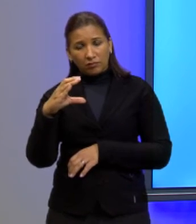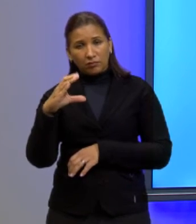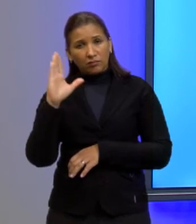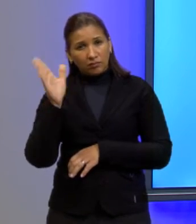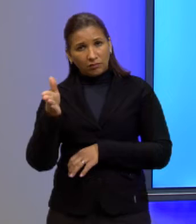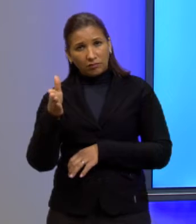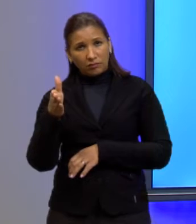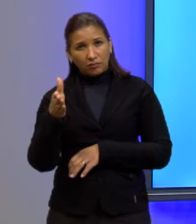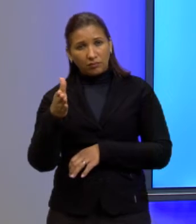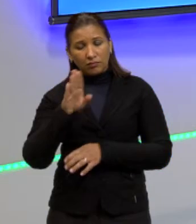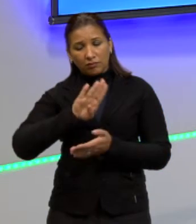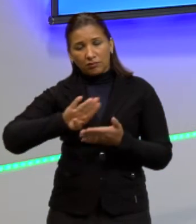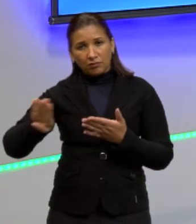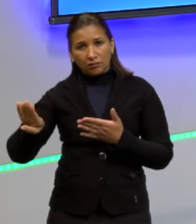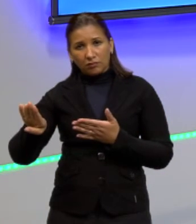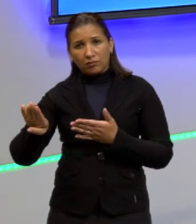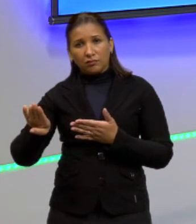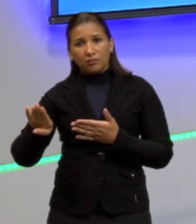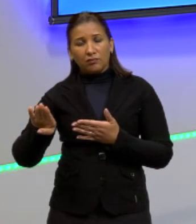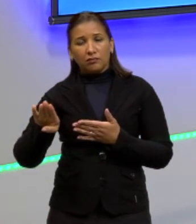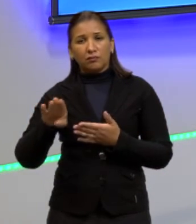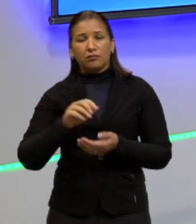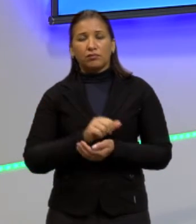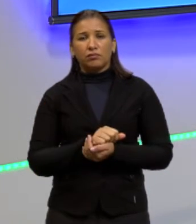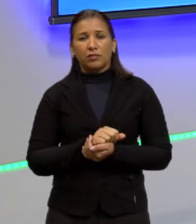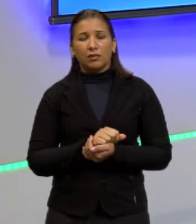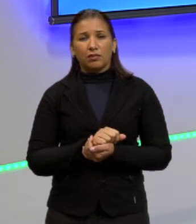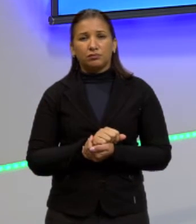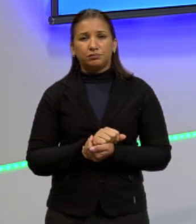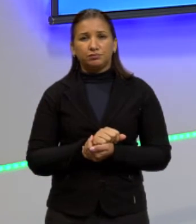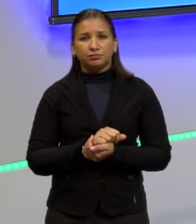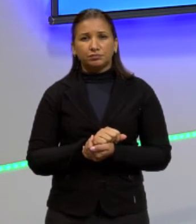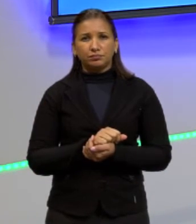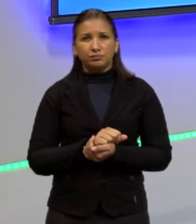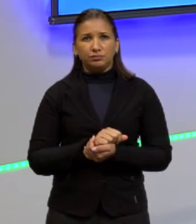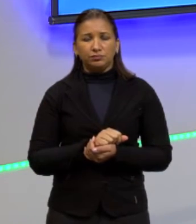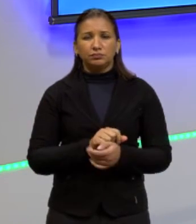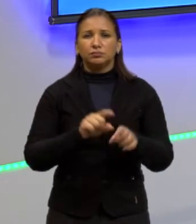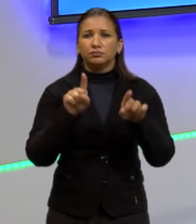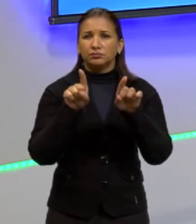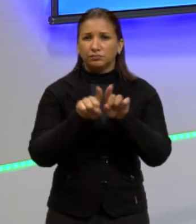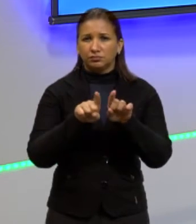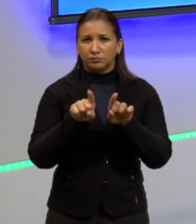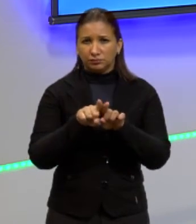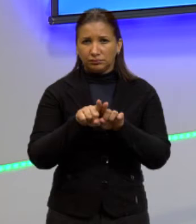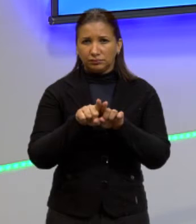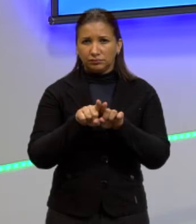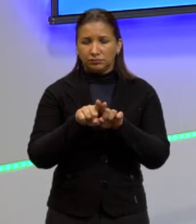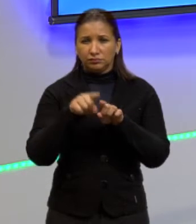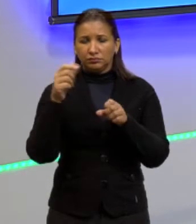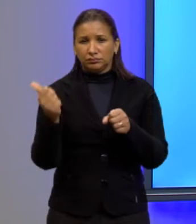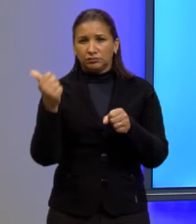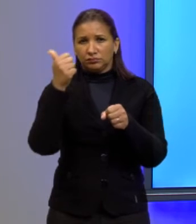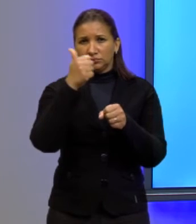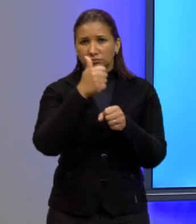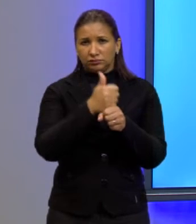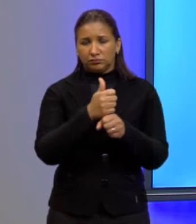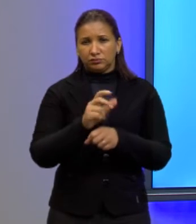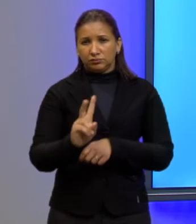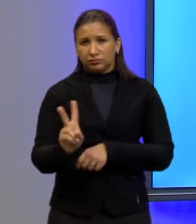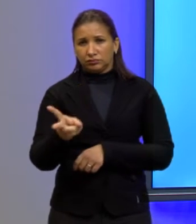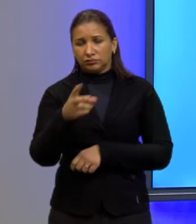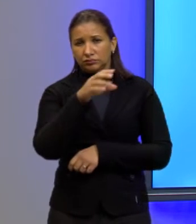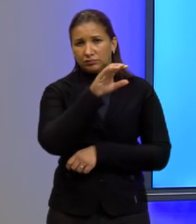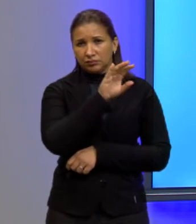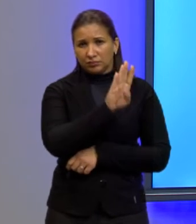está fora aqui de nós encontrarmos assim eu vou substituir o valor de